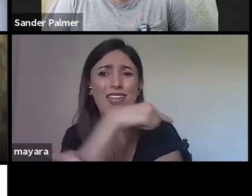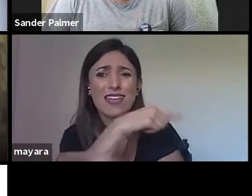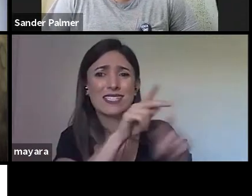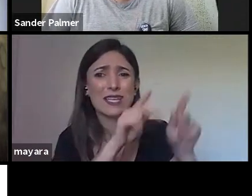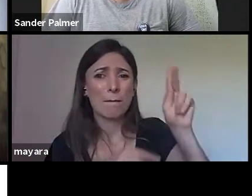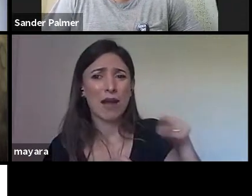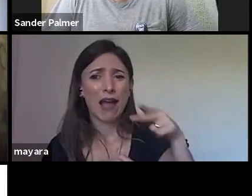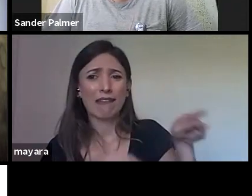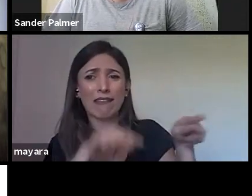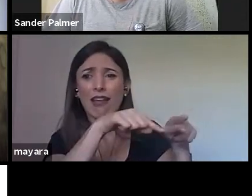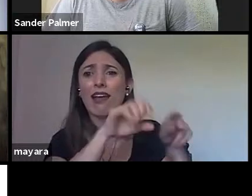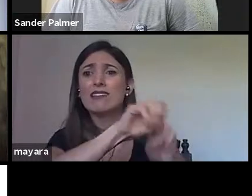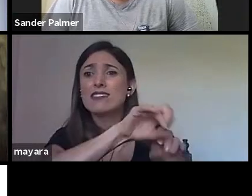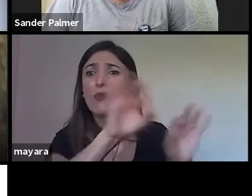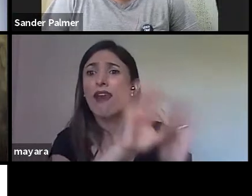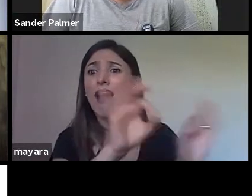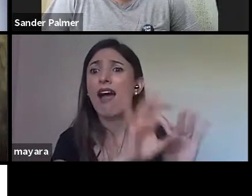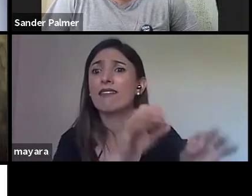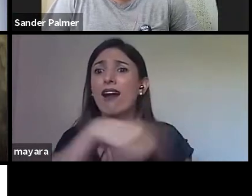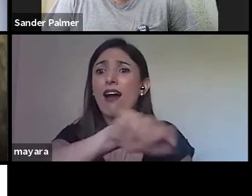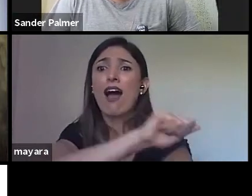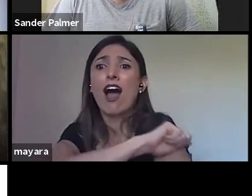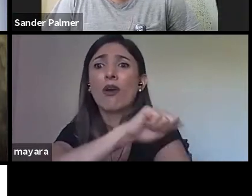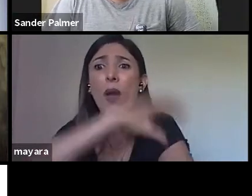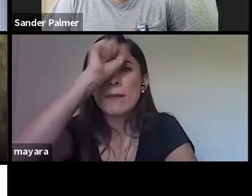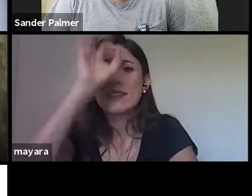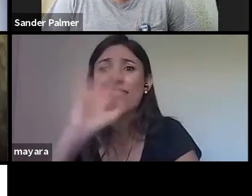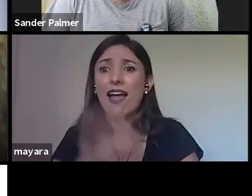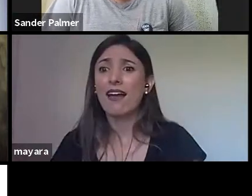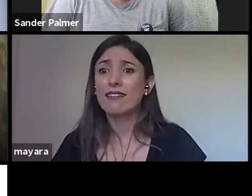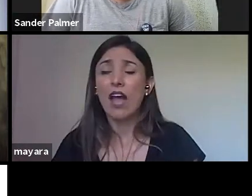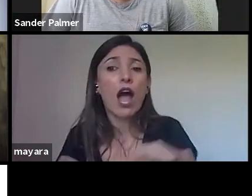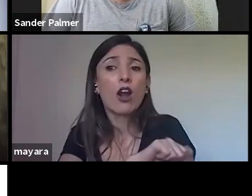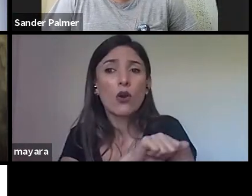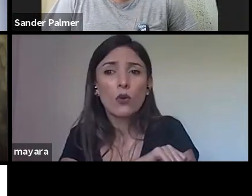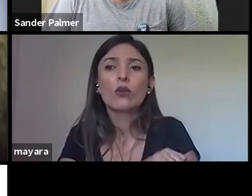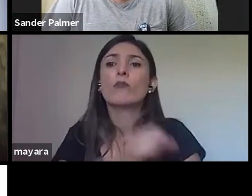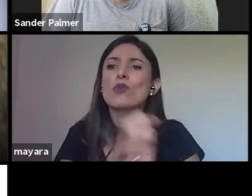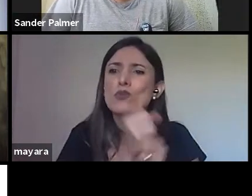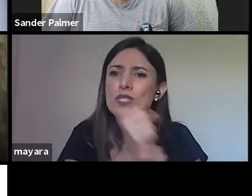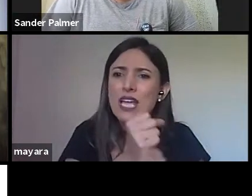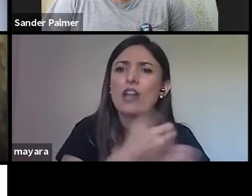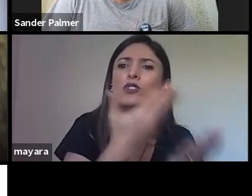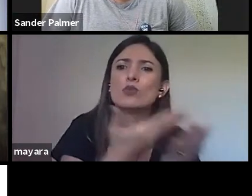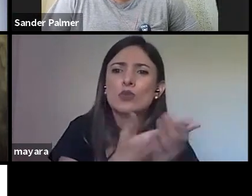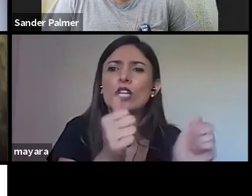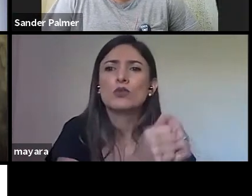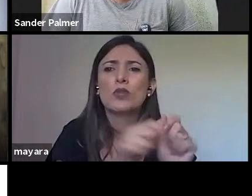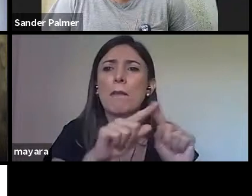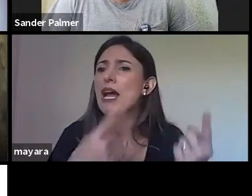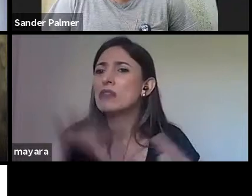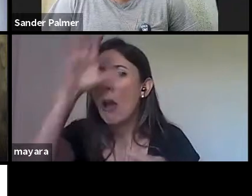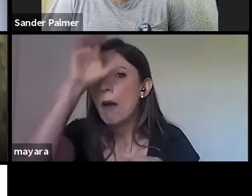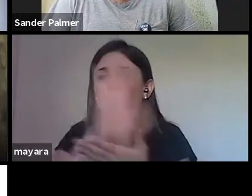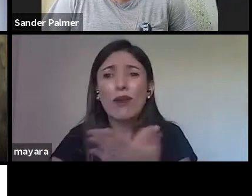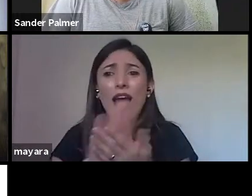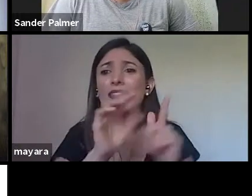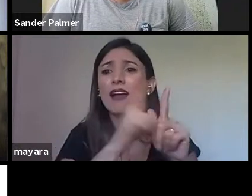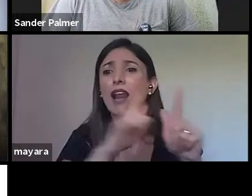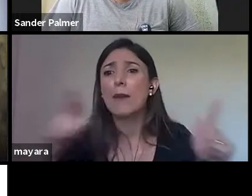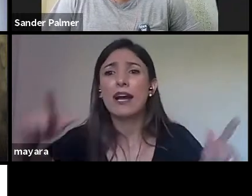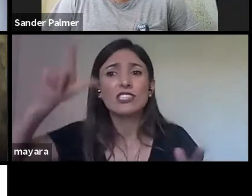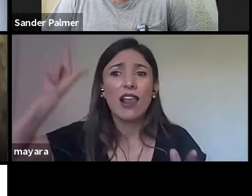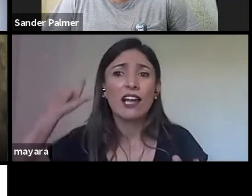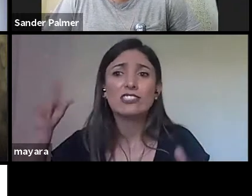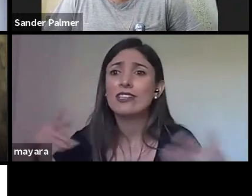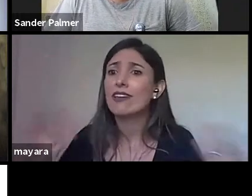Então, que os alunos ficavam anos com ele e não aprendiam nada de gramática latina. Então, eu estava dizendo isso que também a gente